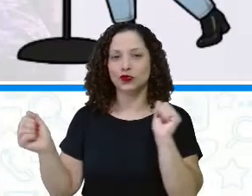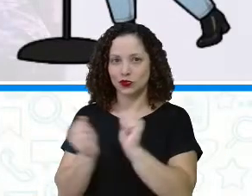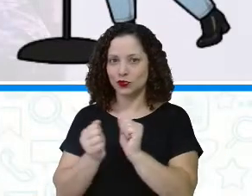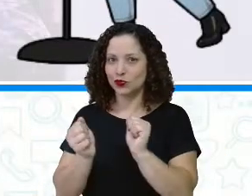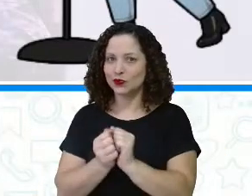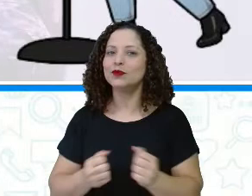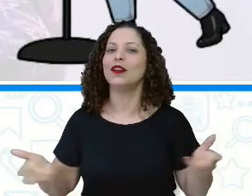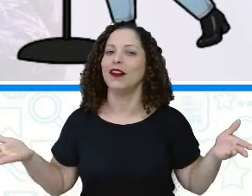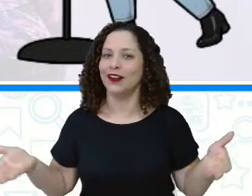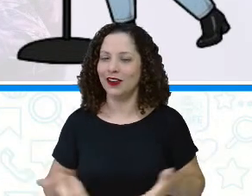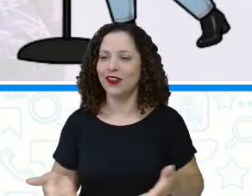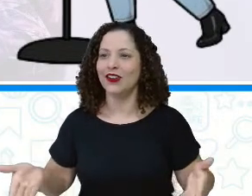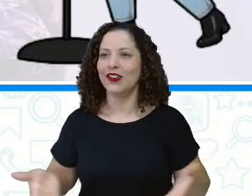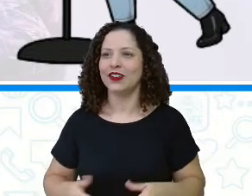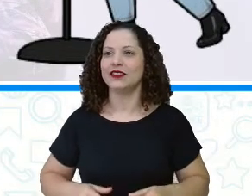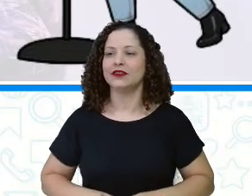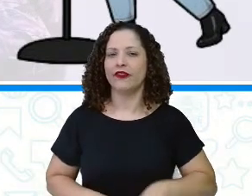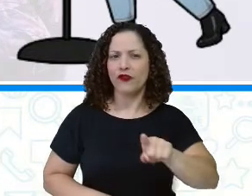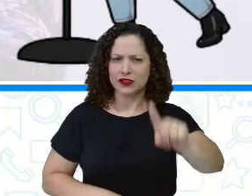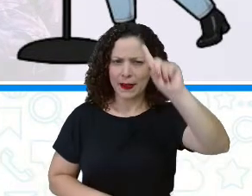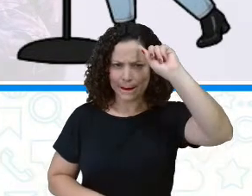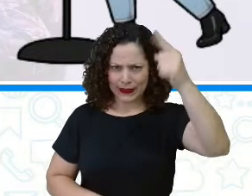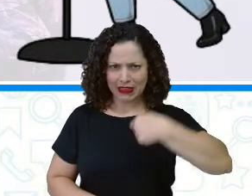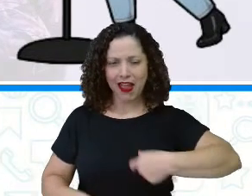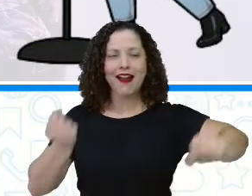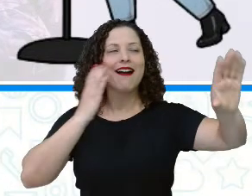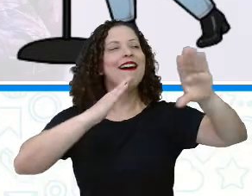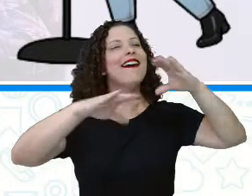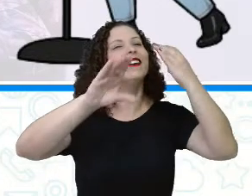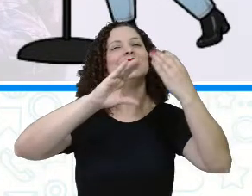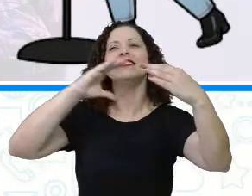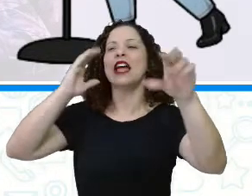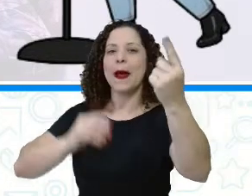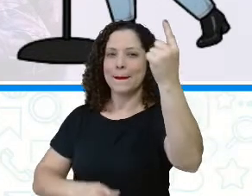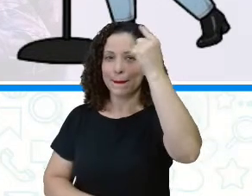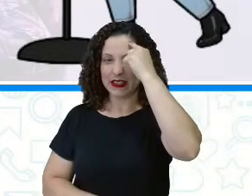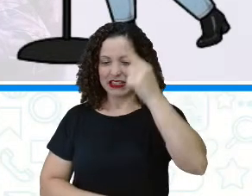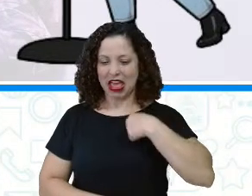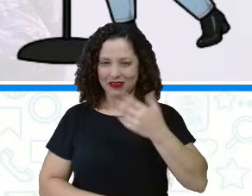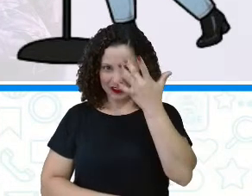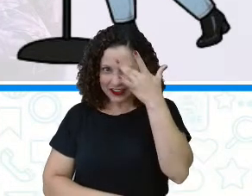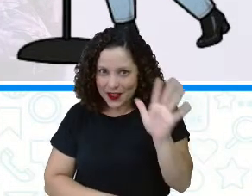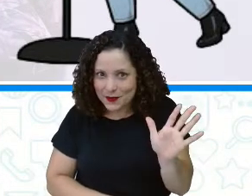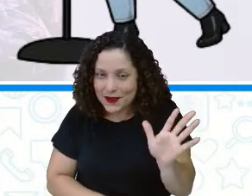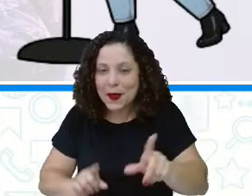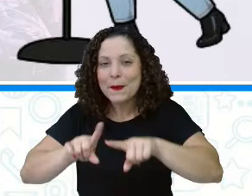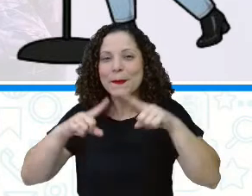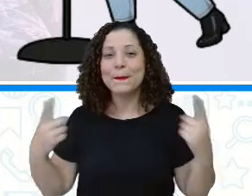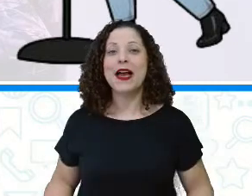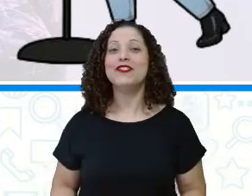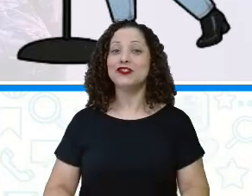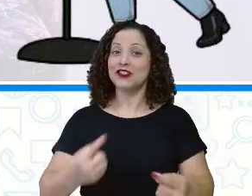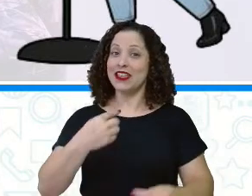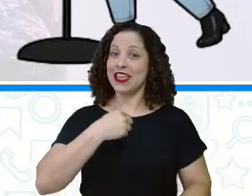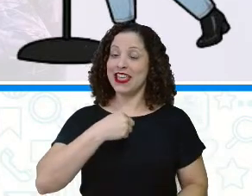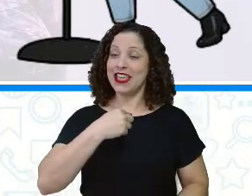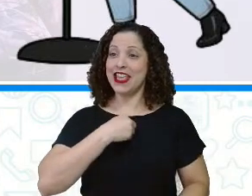você, tá certo agora? Você me mandou cantar, pensando que eu não sabia, pois eu